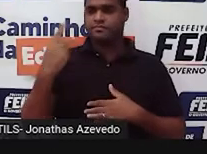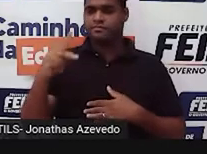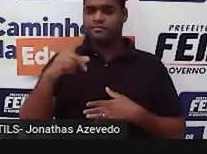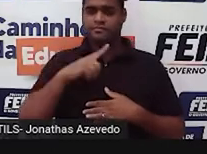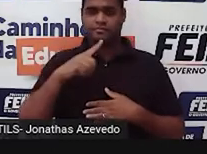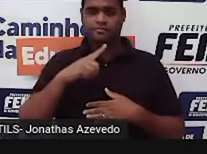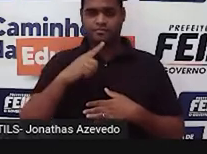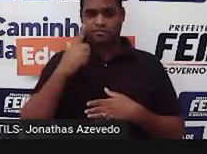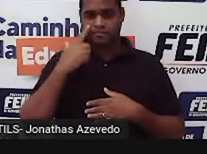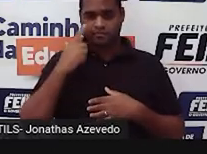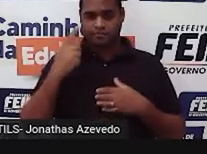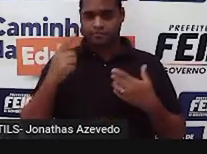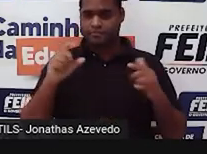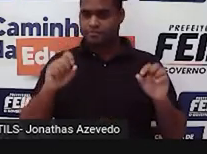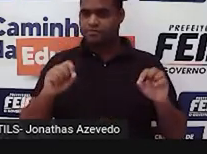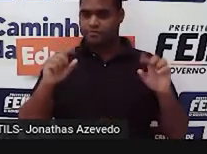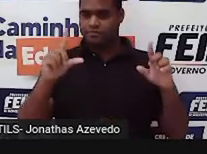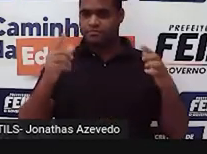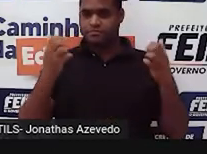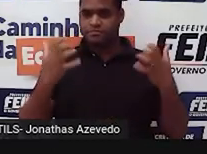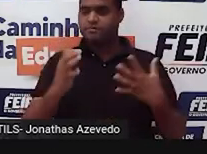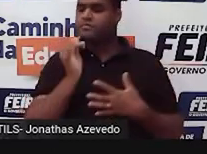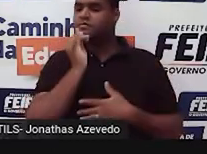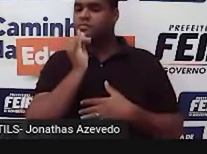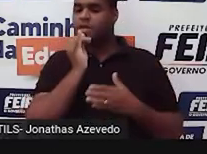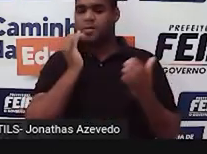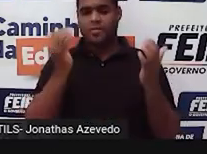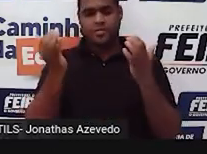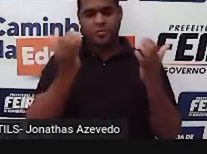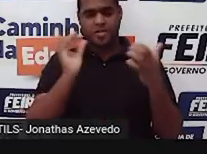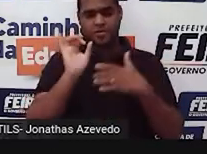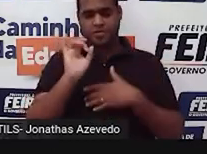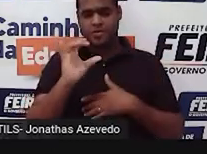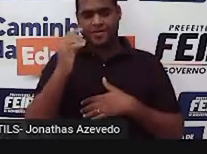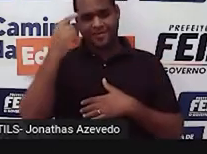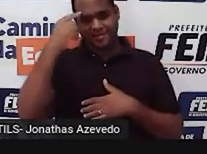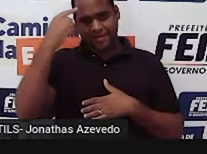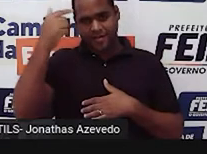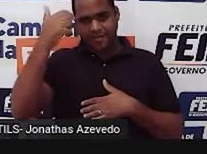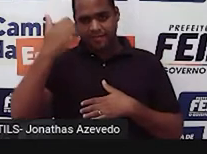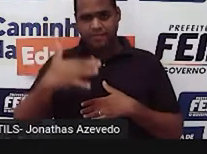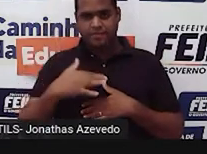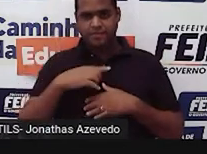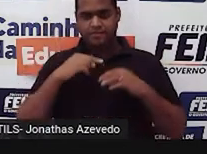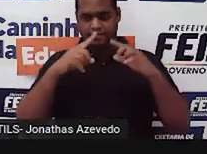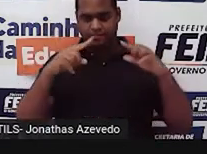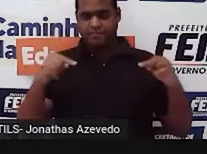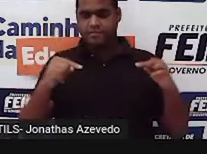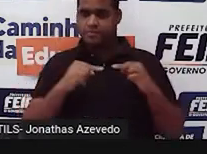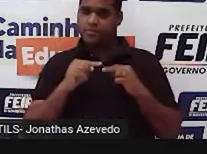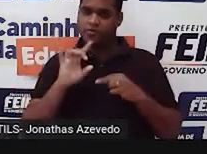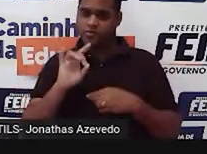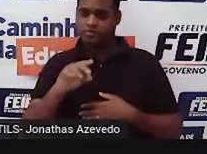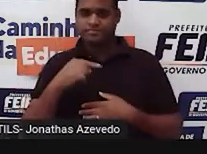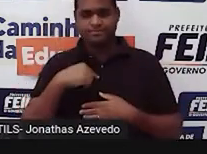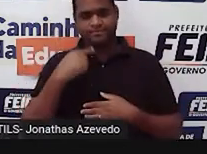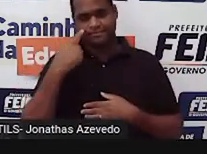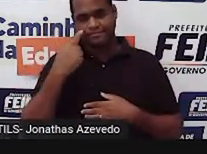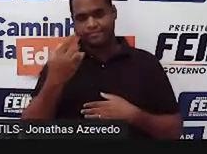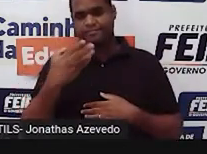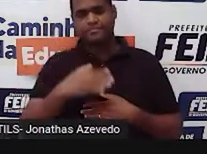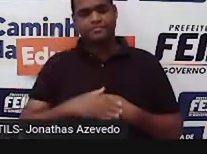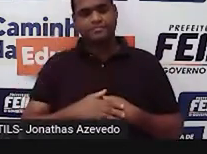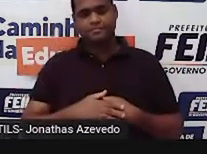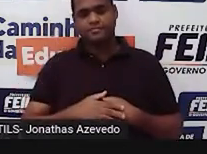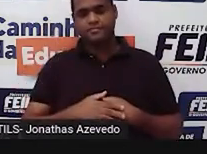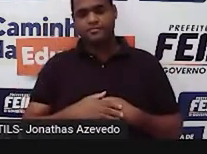na tela é um exemplo. Vamos olhar só para as medidas dos lados, por enquanto, ok? Então, os lados, a